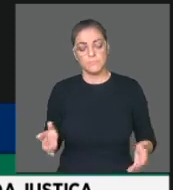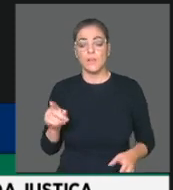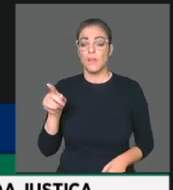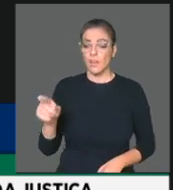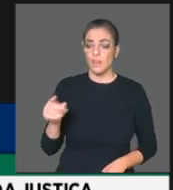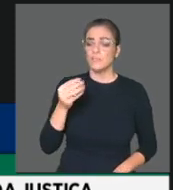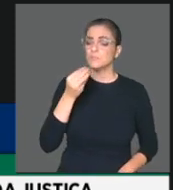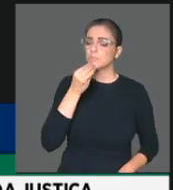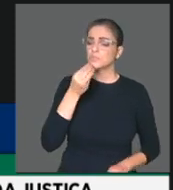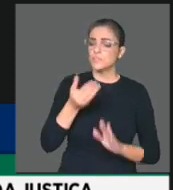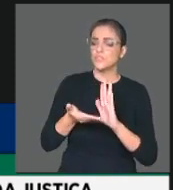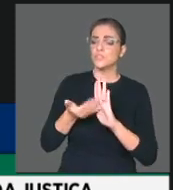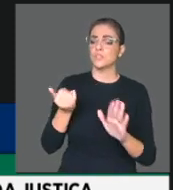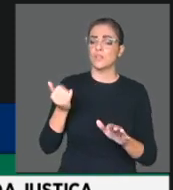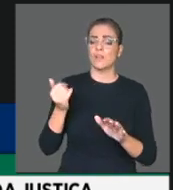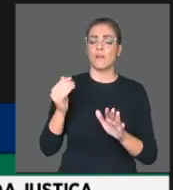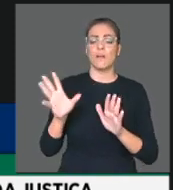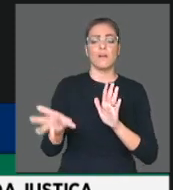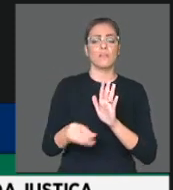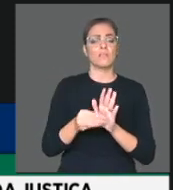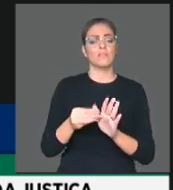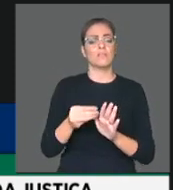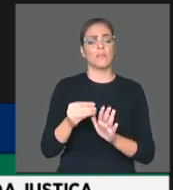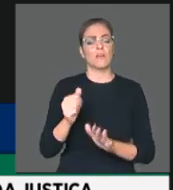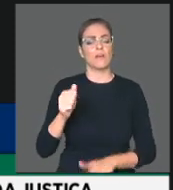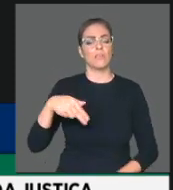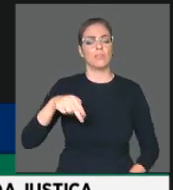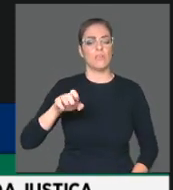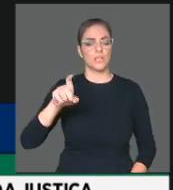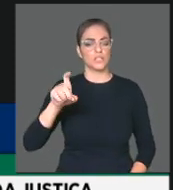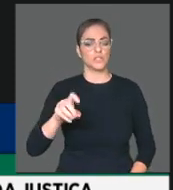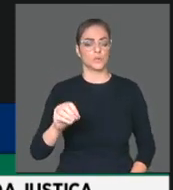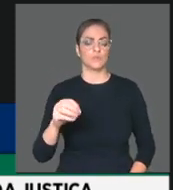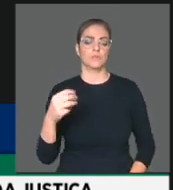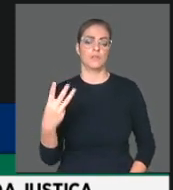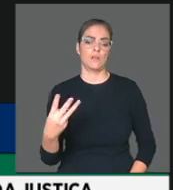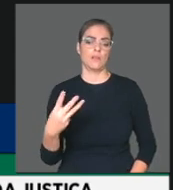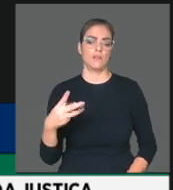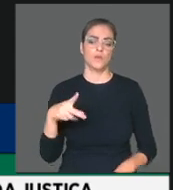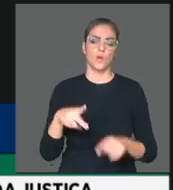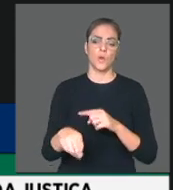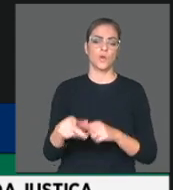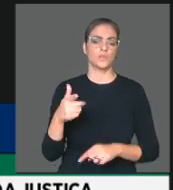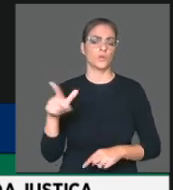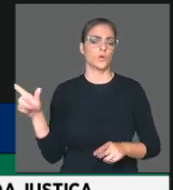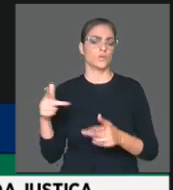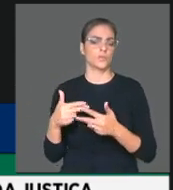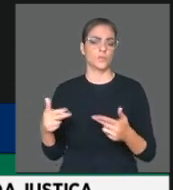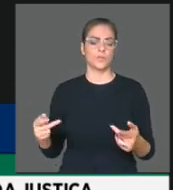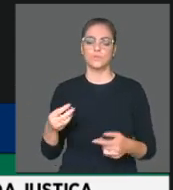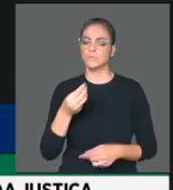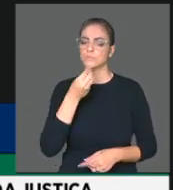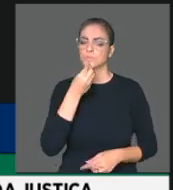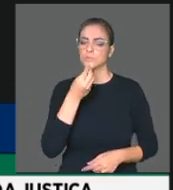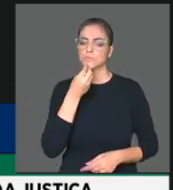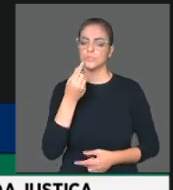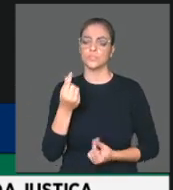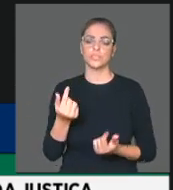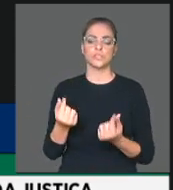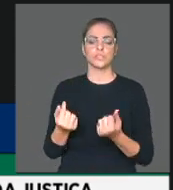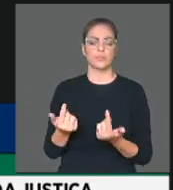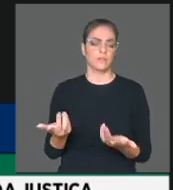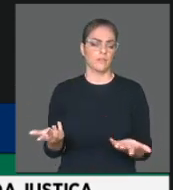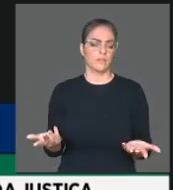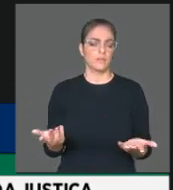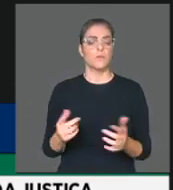anexo 3, que faz corte de outras despesas, porque o governo teria, sim, receitas para não remanejar essas áreas. Nós